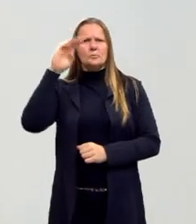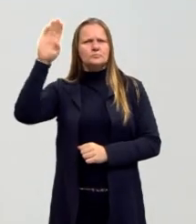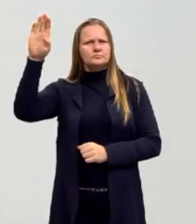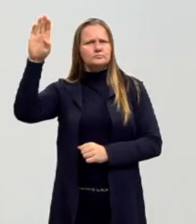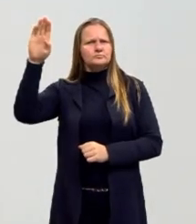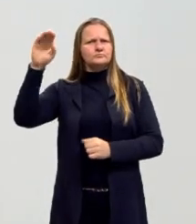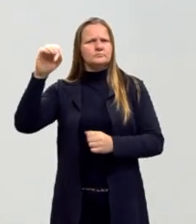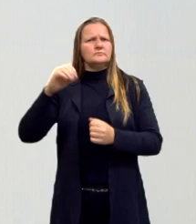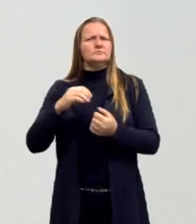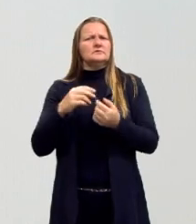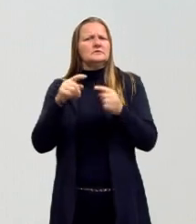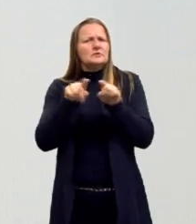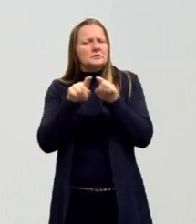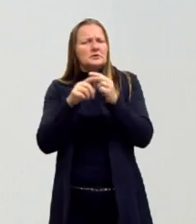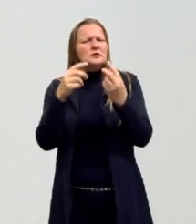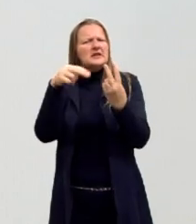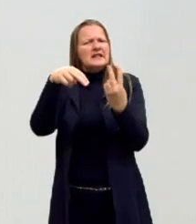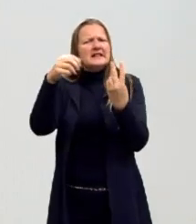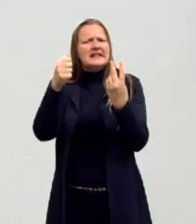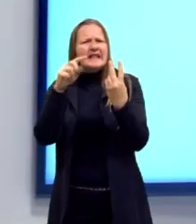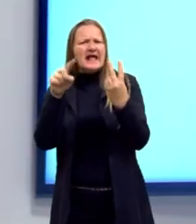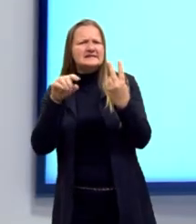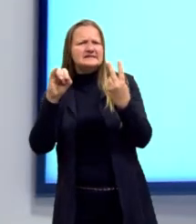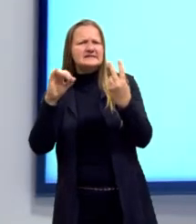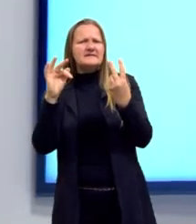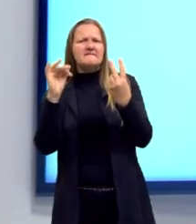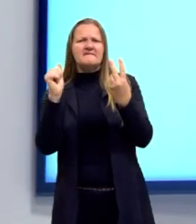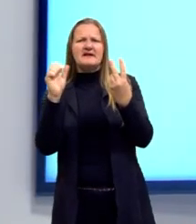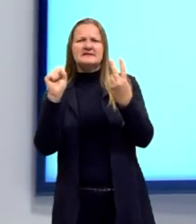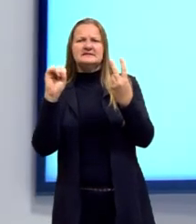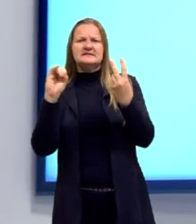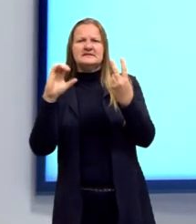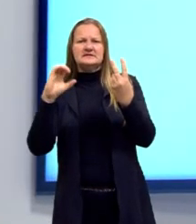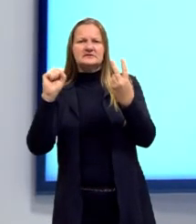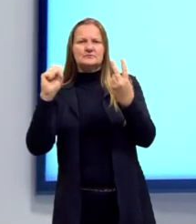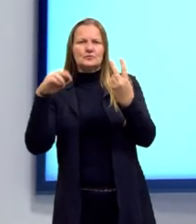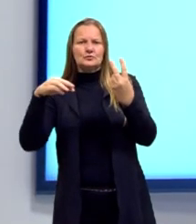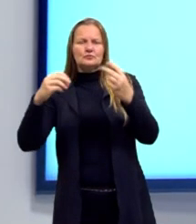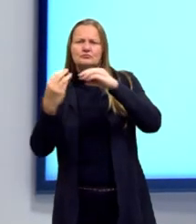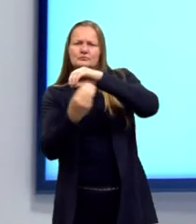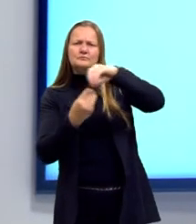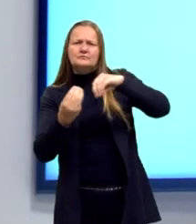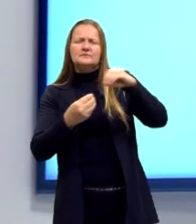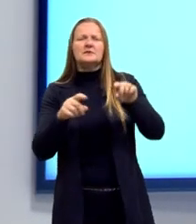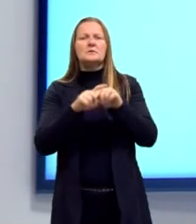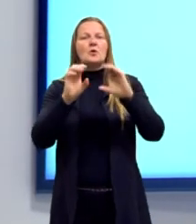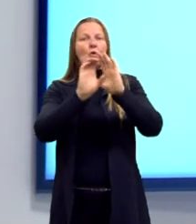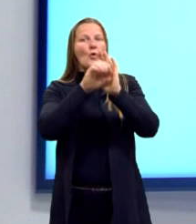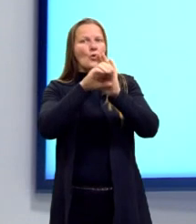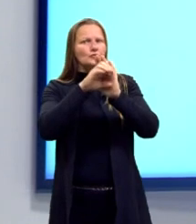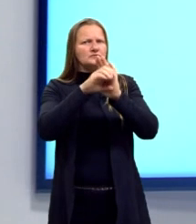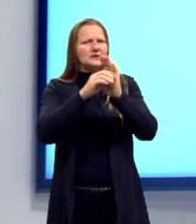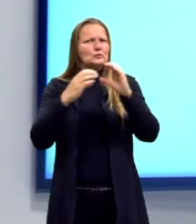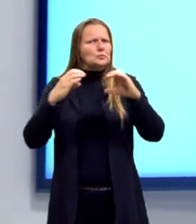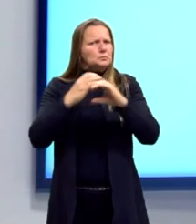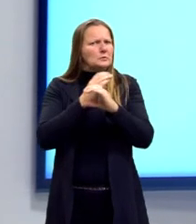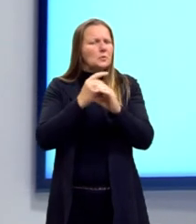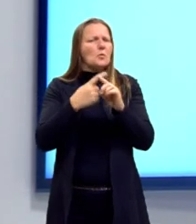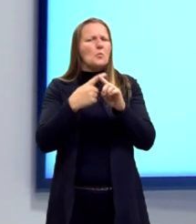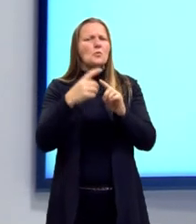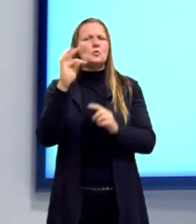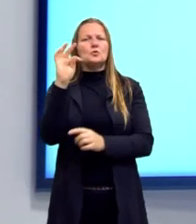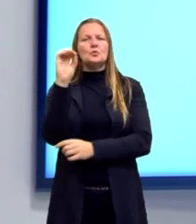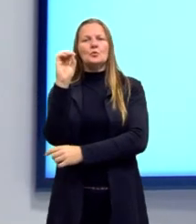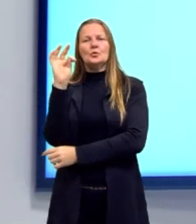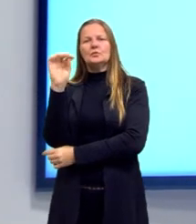o que é o nazifascismo. A gente vai falar também sobre o conceito de totalitarismo, esses regimes que surgiram na década